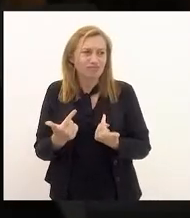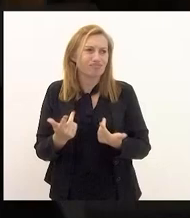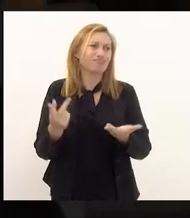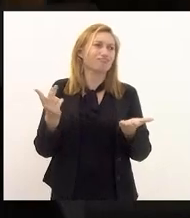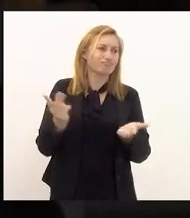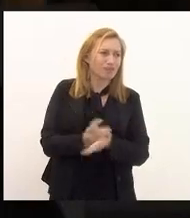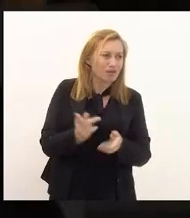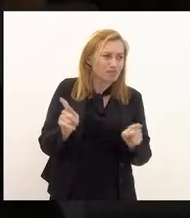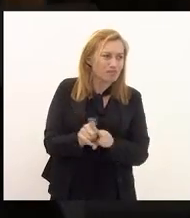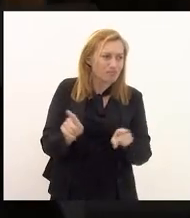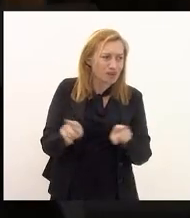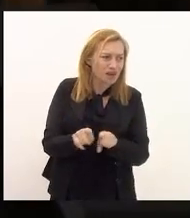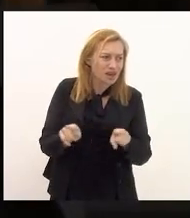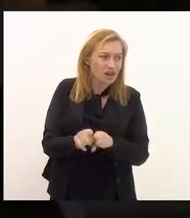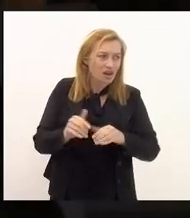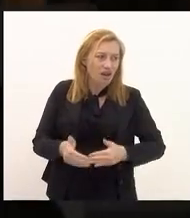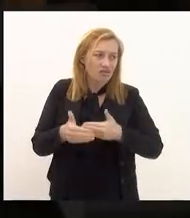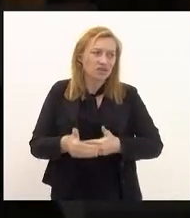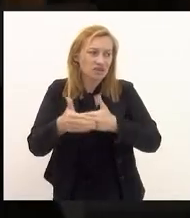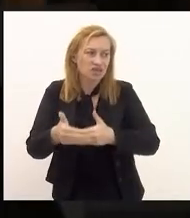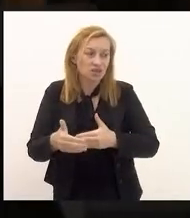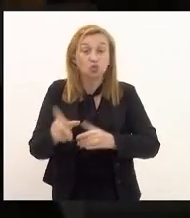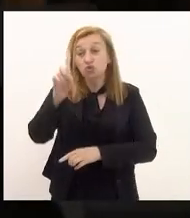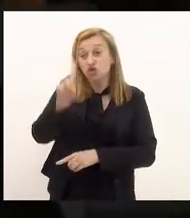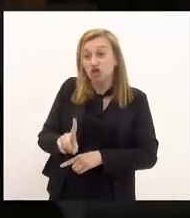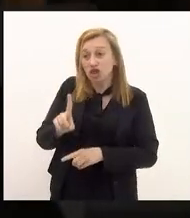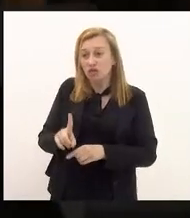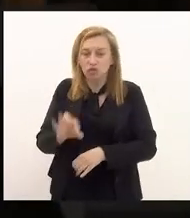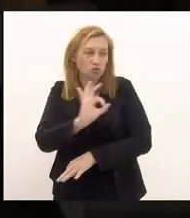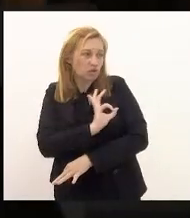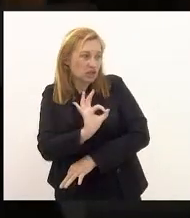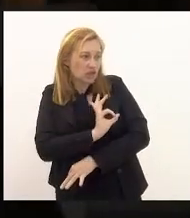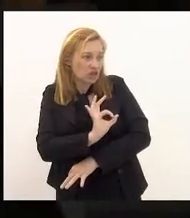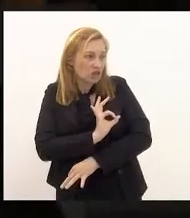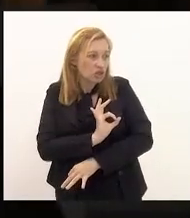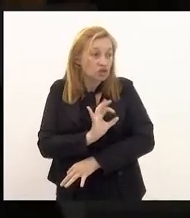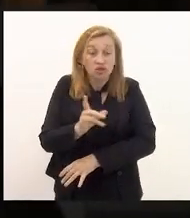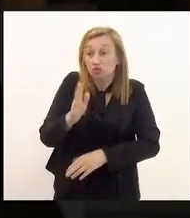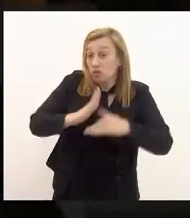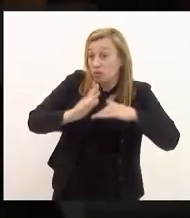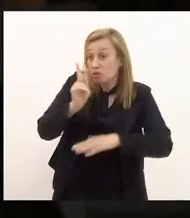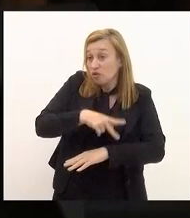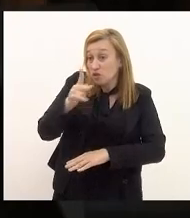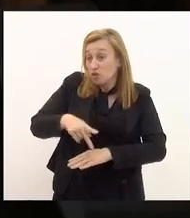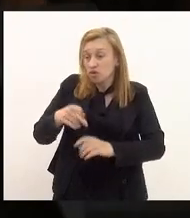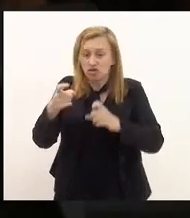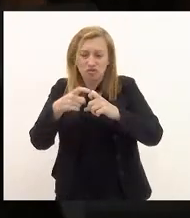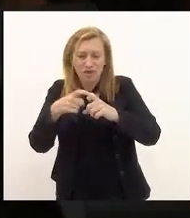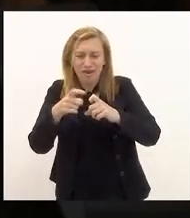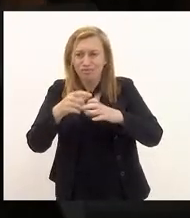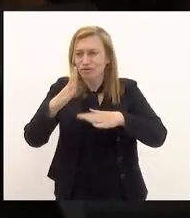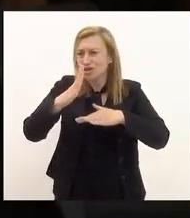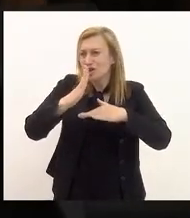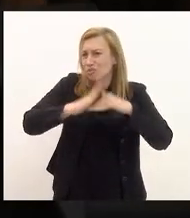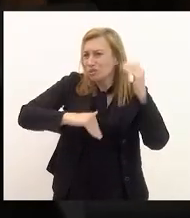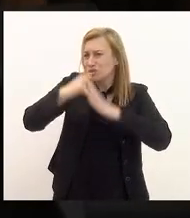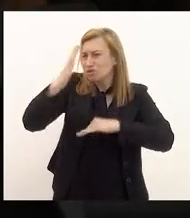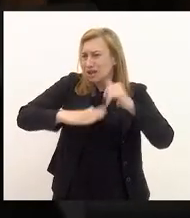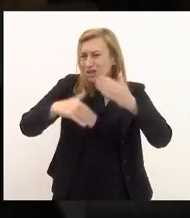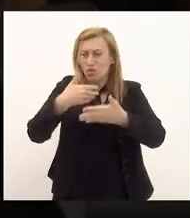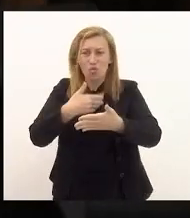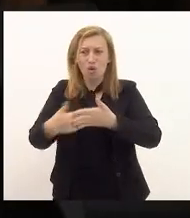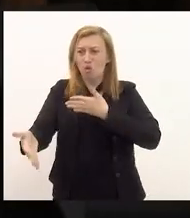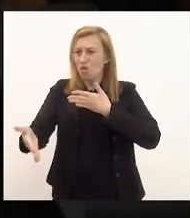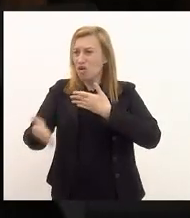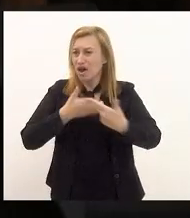menos avançando na direção dos direitos de policiais de professores de médicos de profissionais quaisquer que sejam